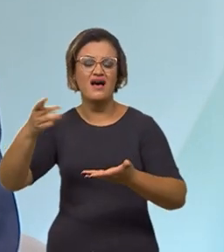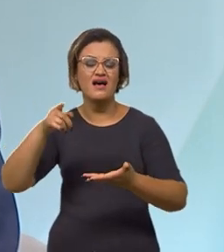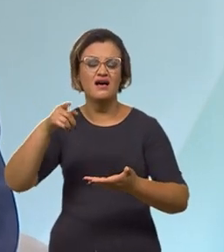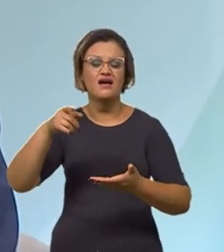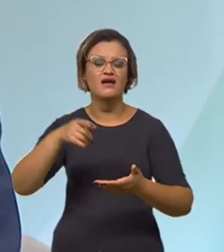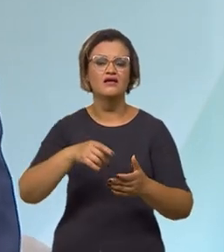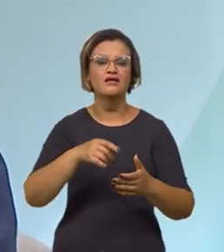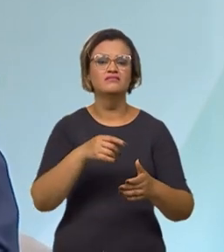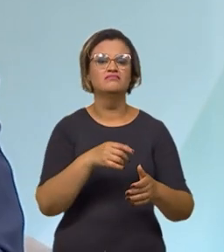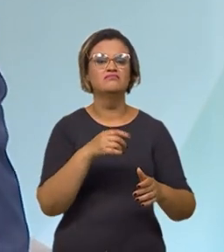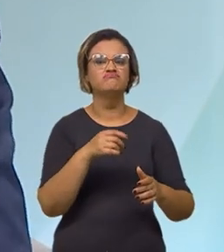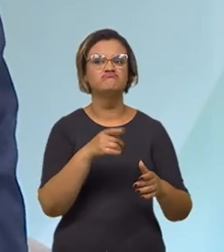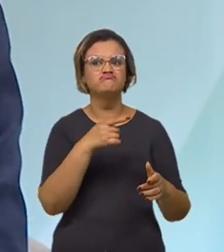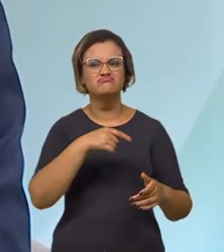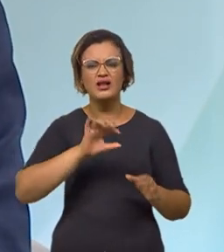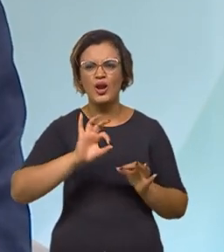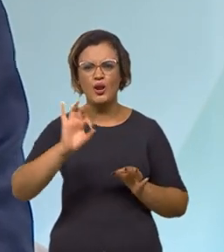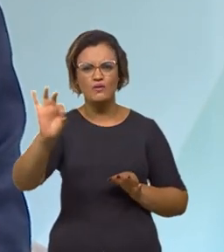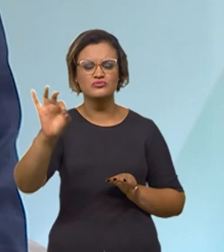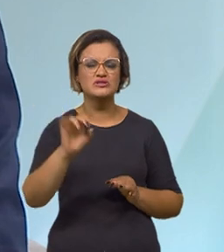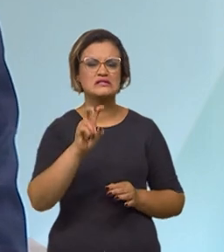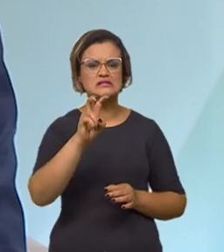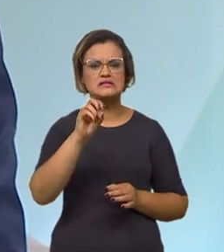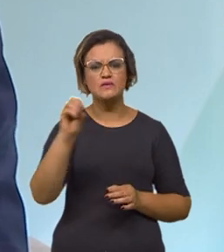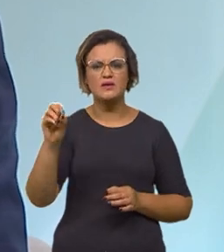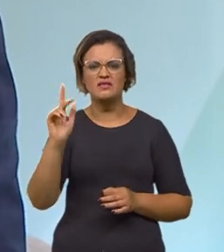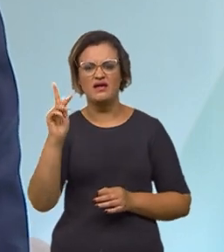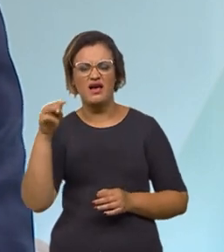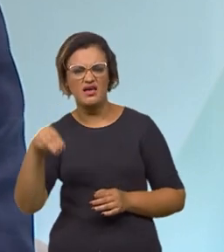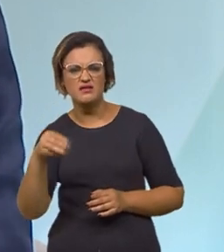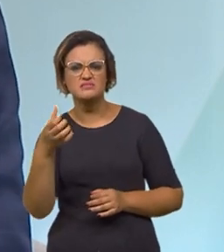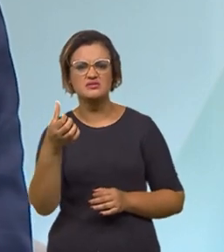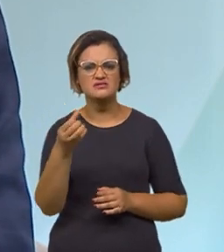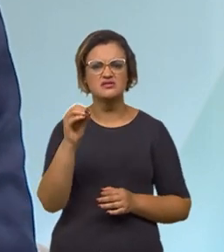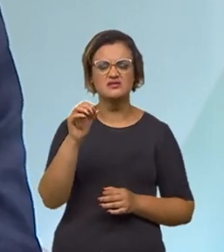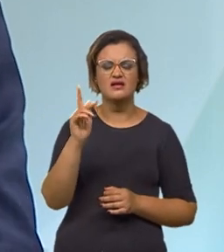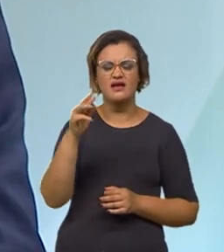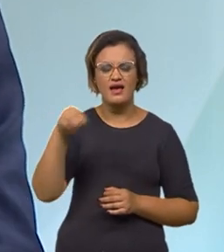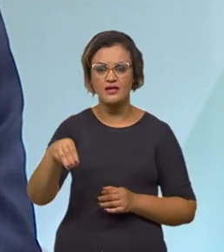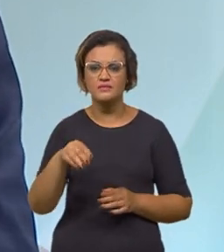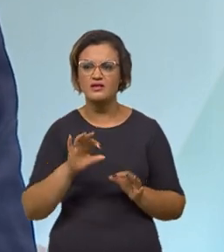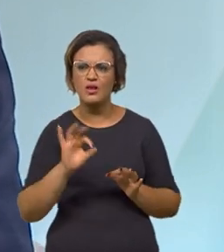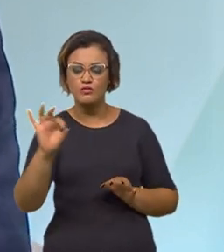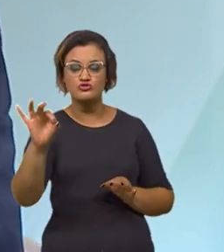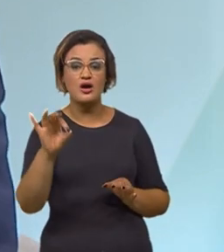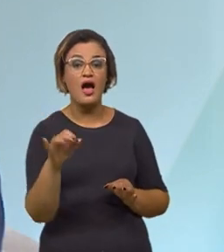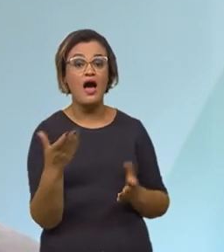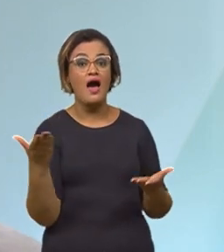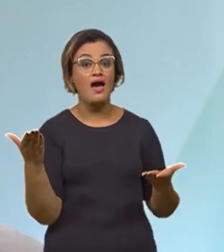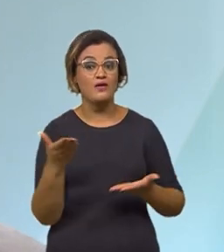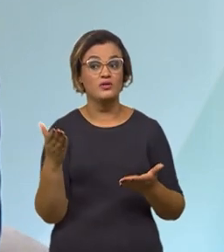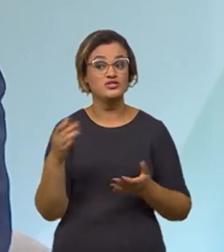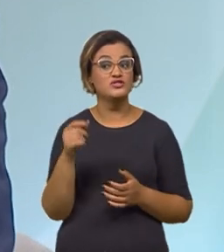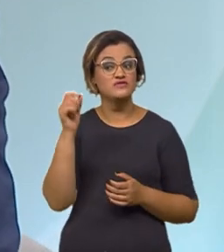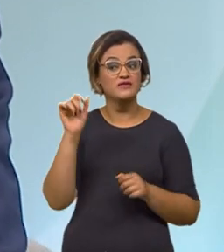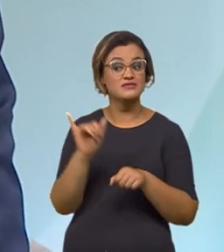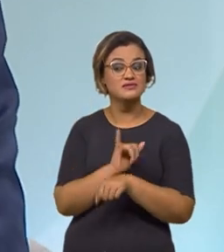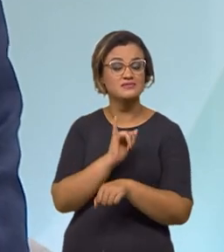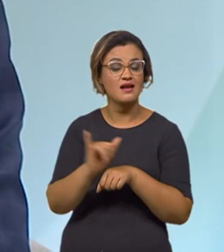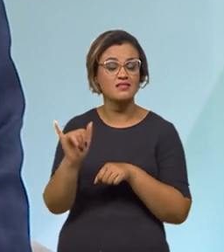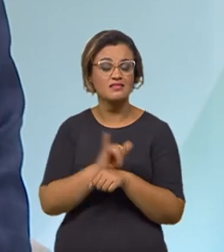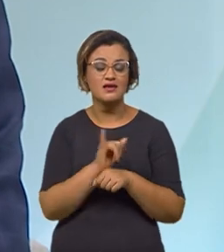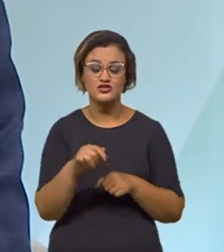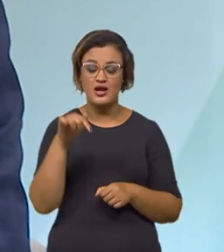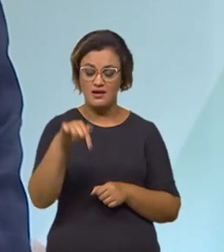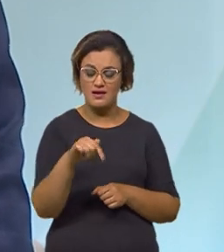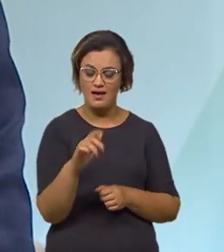ferroviário. E aí, elas a distância de 50 quilômetros, 60 quilômetros. Então, a gente vai fazer agora esses ramais, que a gente chama de short lines, esses ramais conectando a